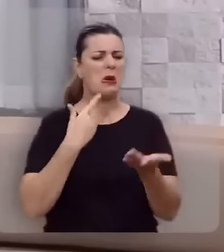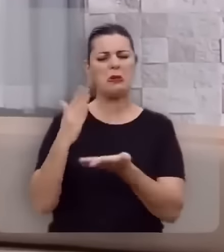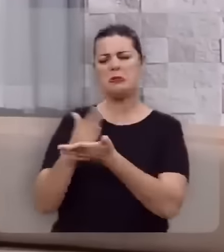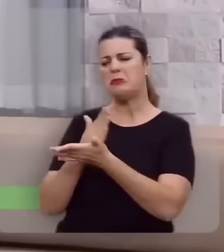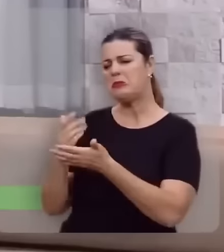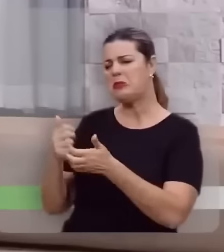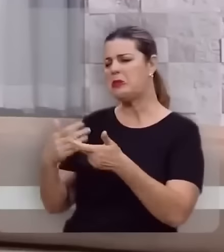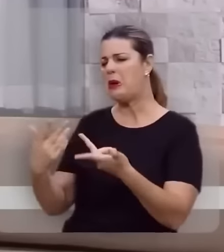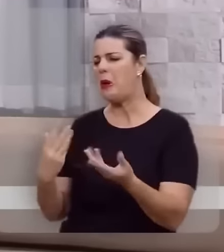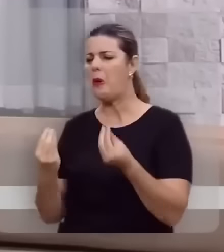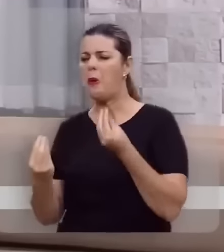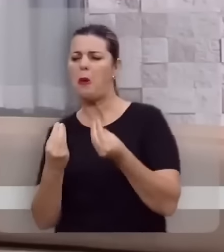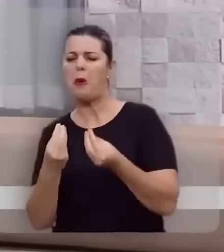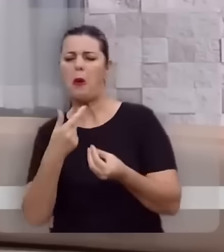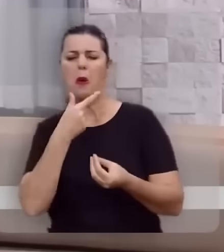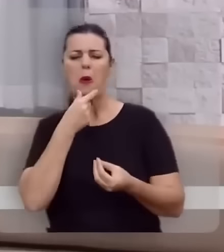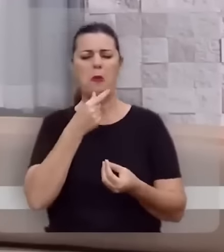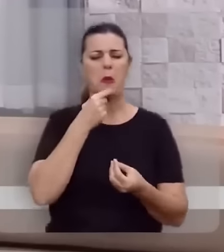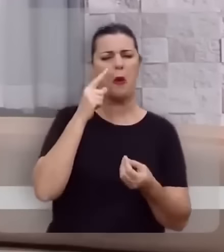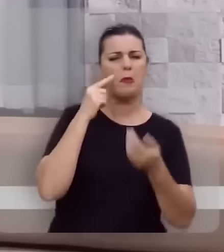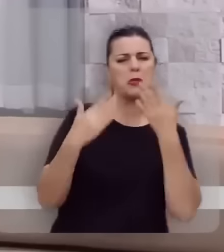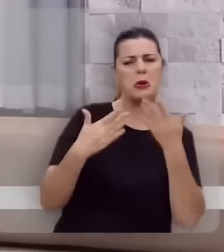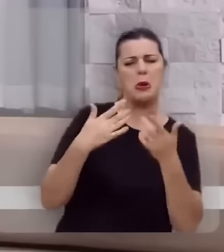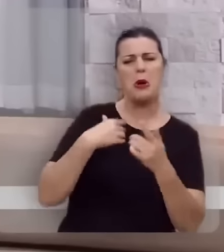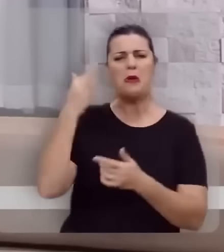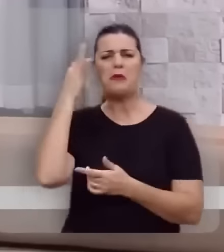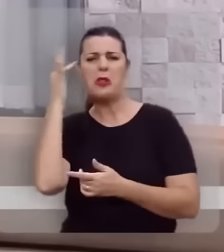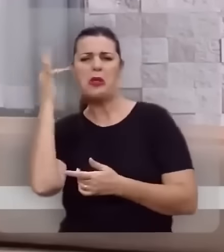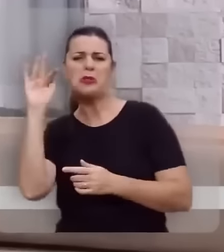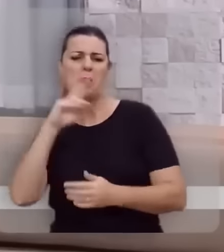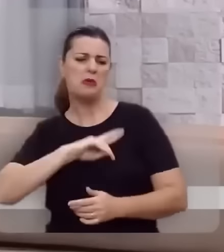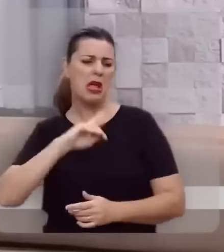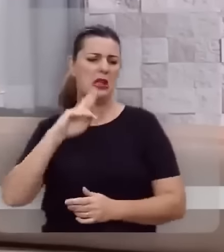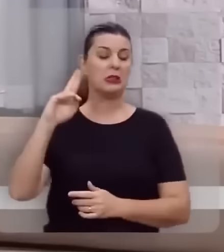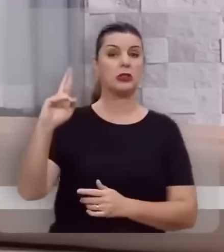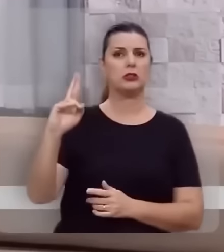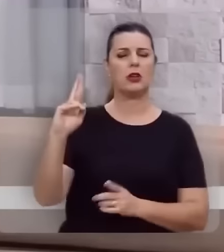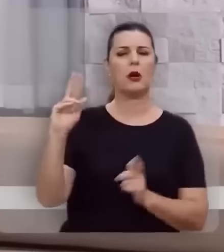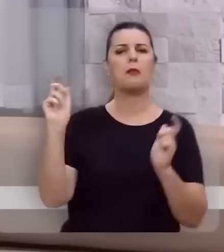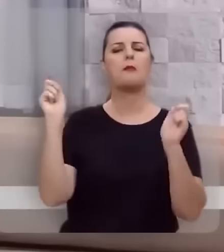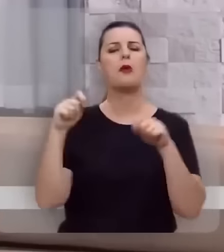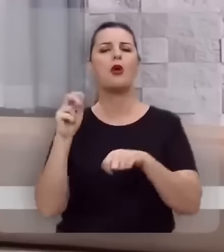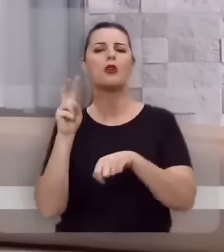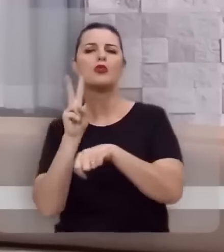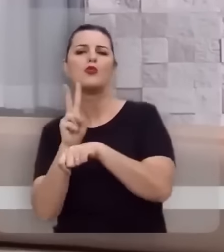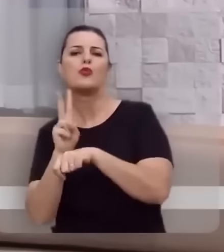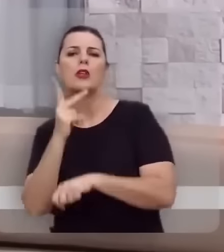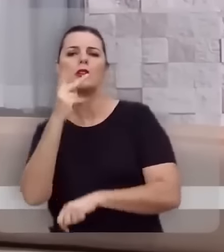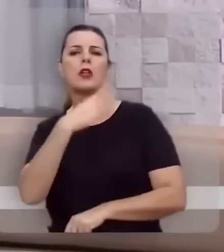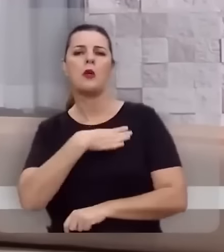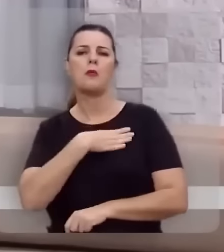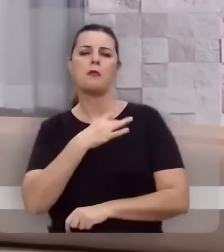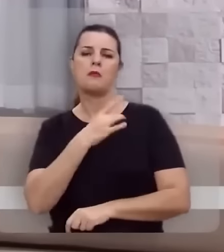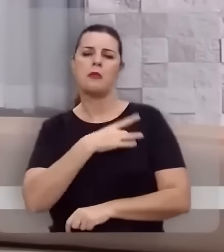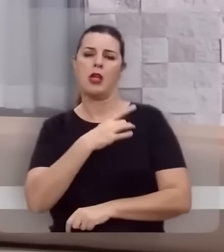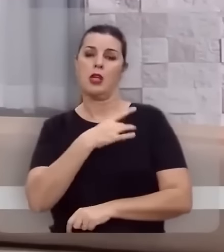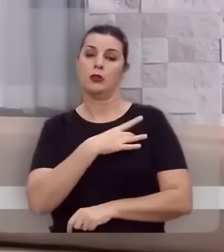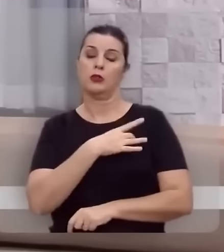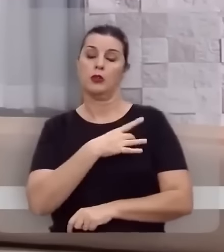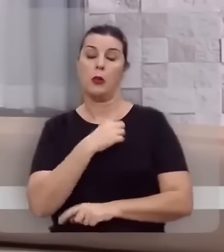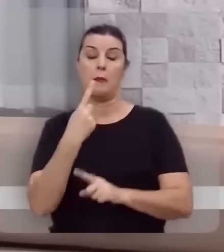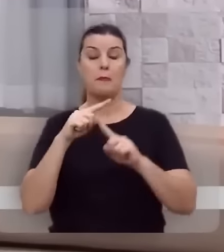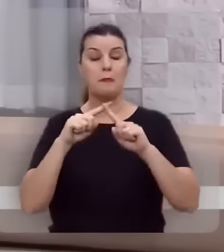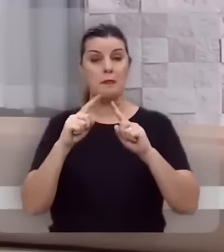nenhum recurso do homem, da psicologia, da filosofia, da religiosidade, pode aplacar esse medo, mas se você